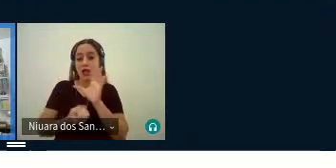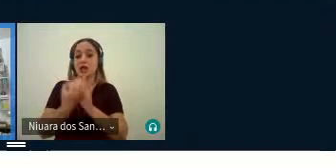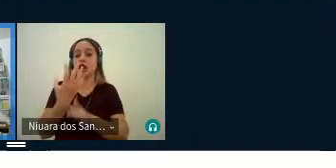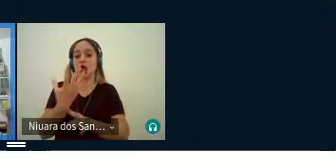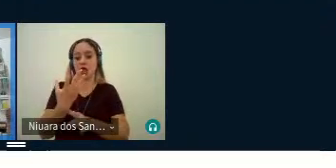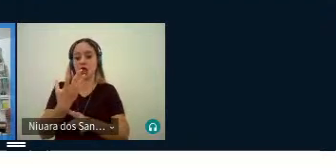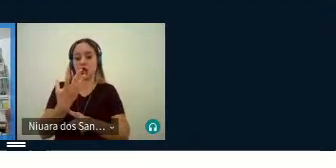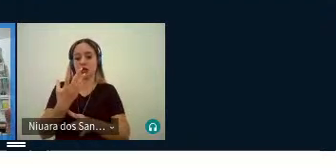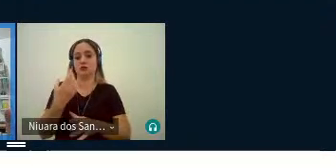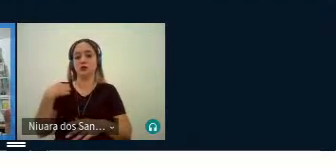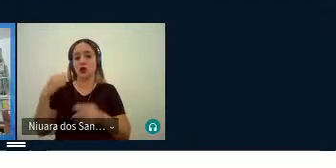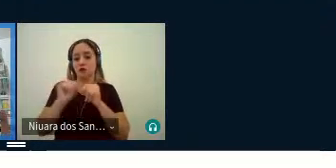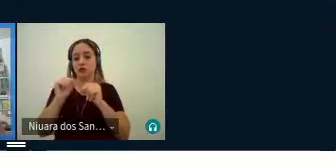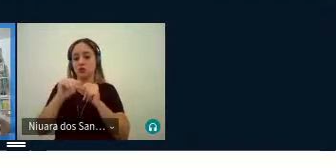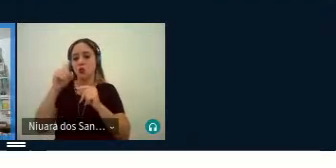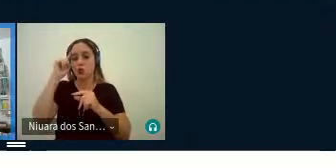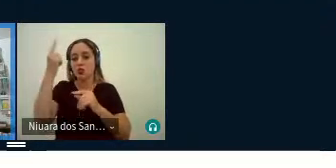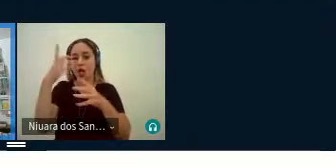um conjunto de ideias,